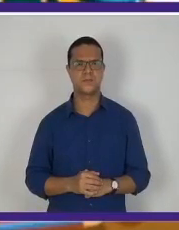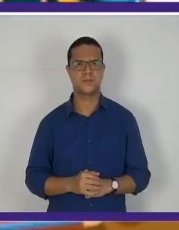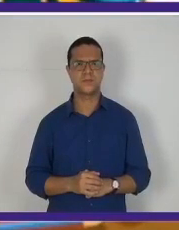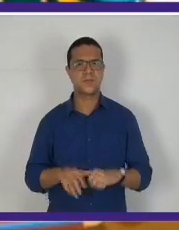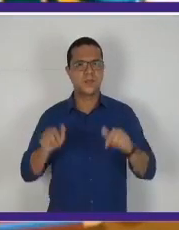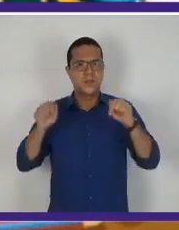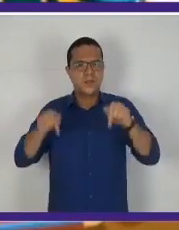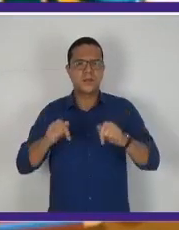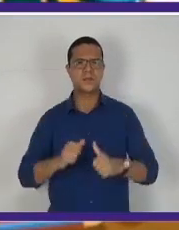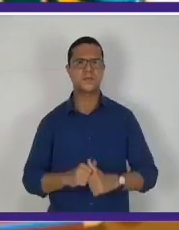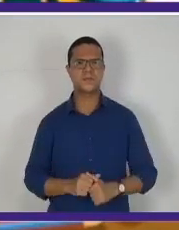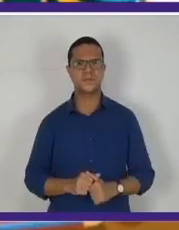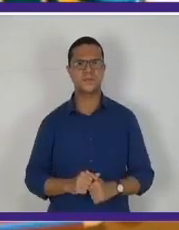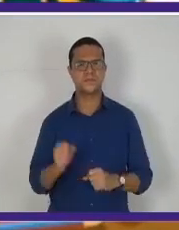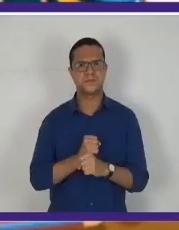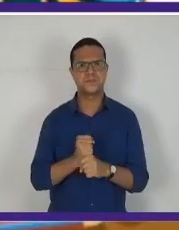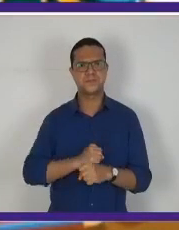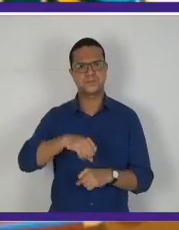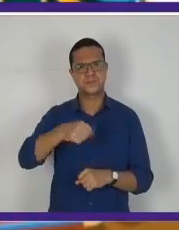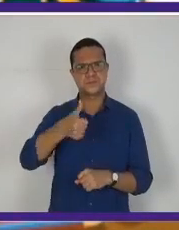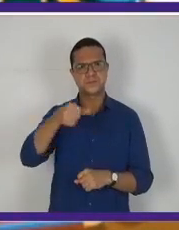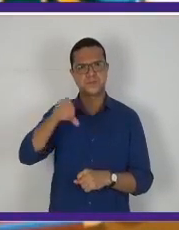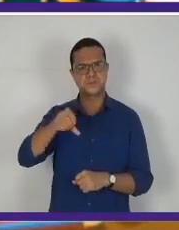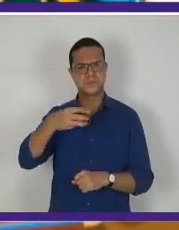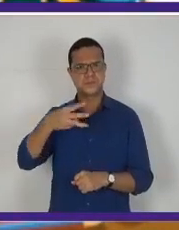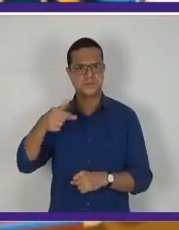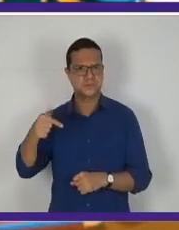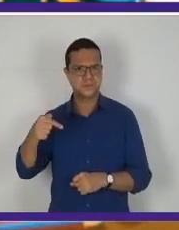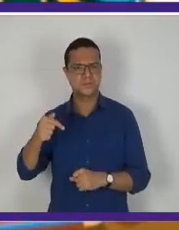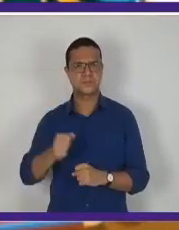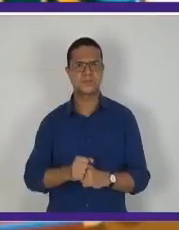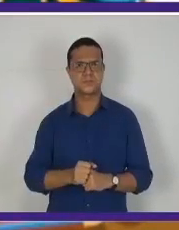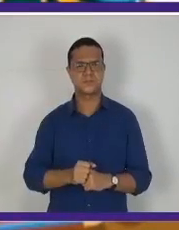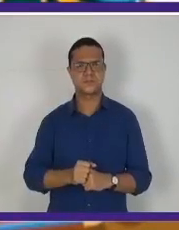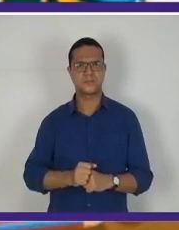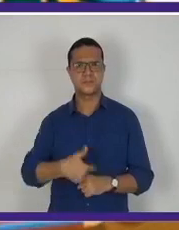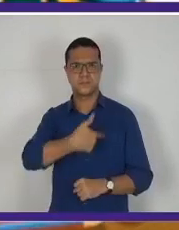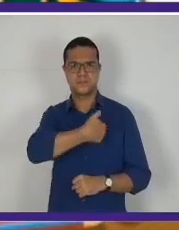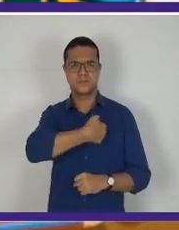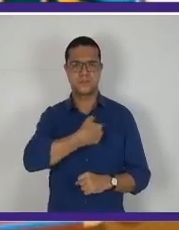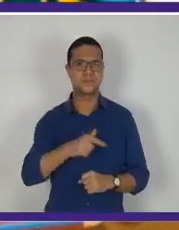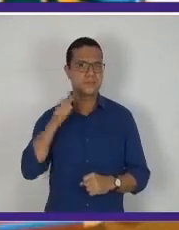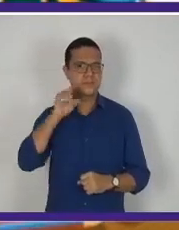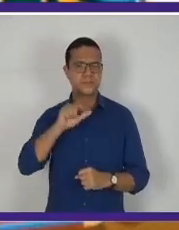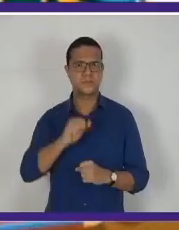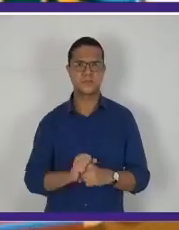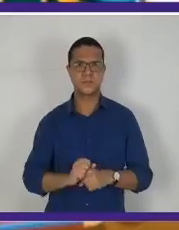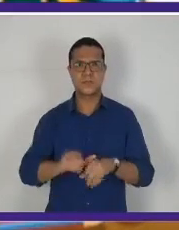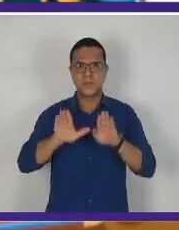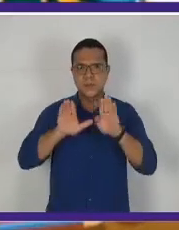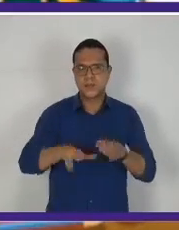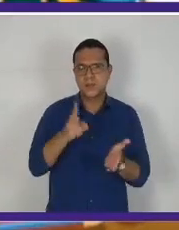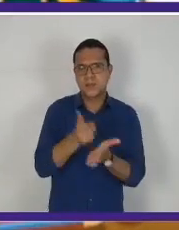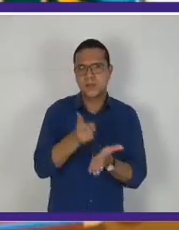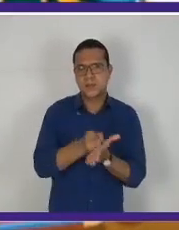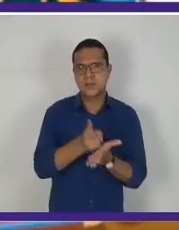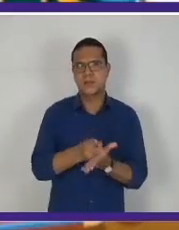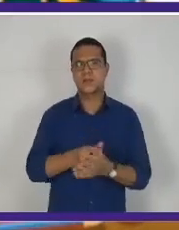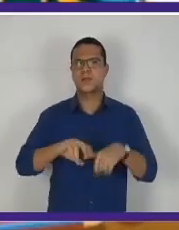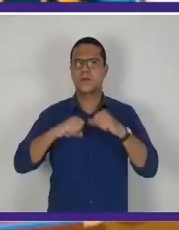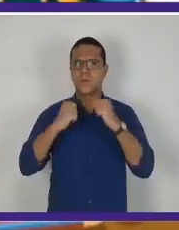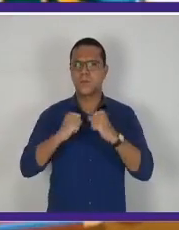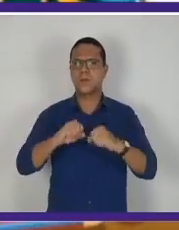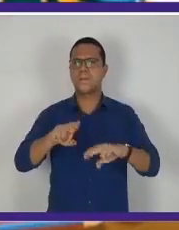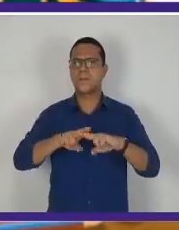Aqui, em 1937, Vargas consegue se manter no poder mais uma vez, através de um